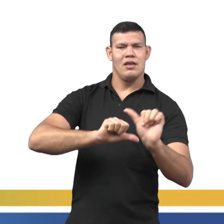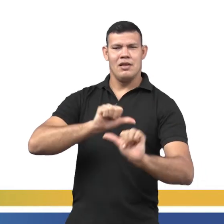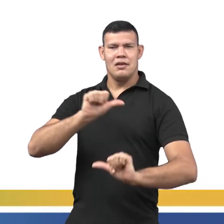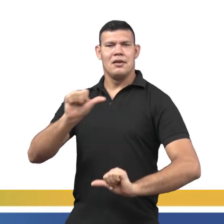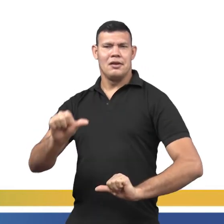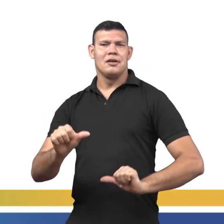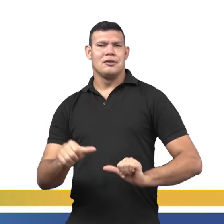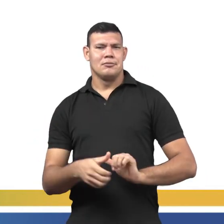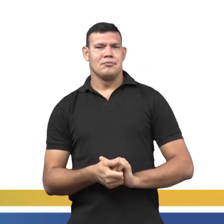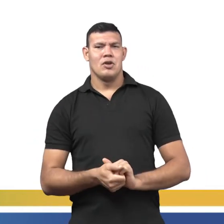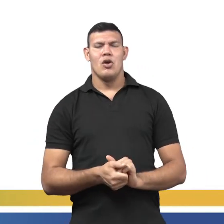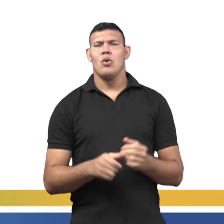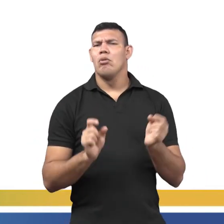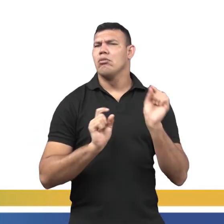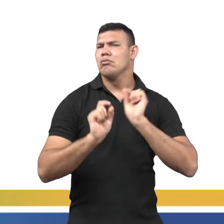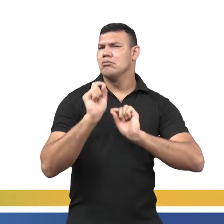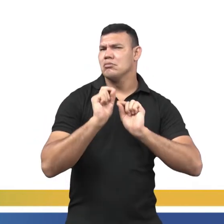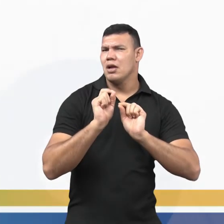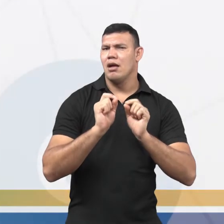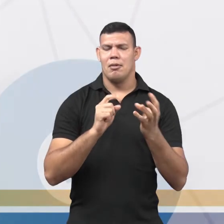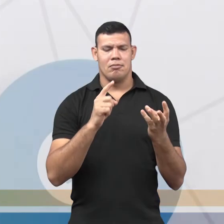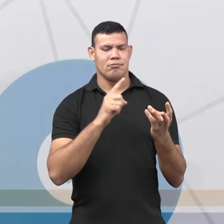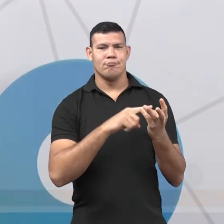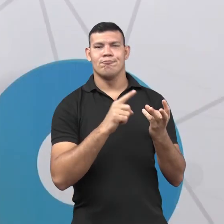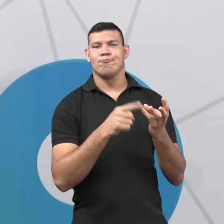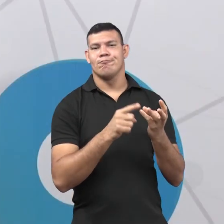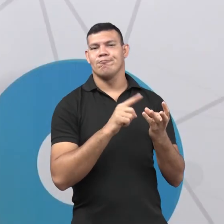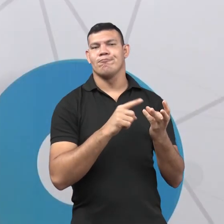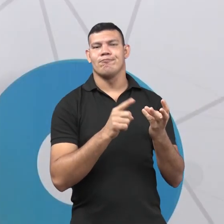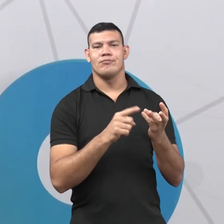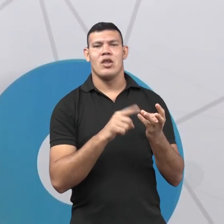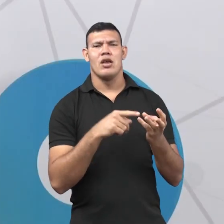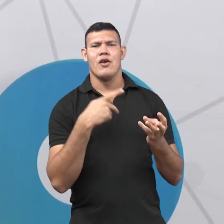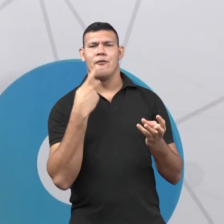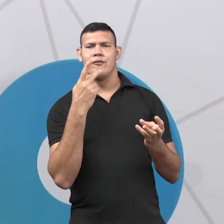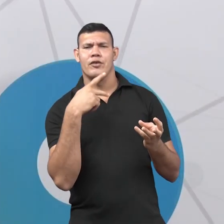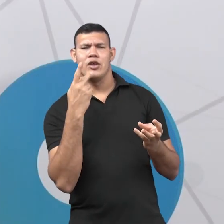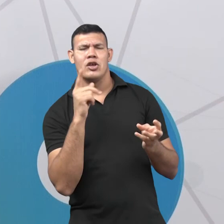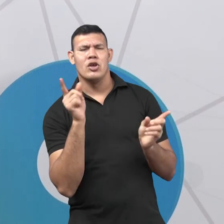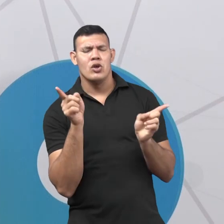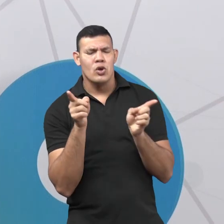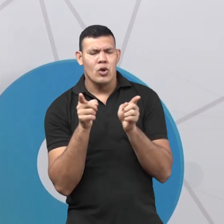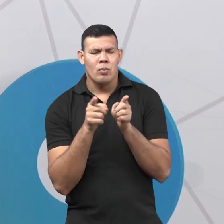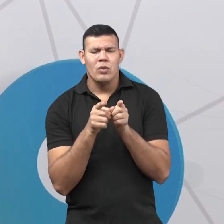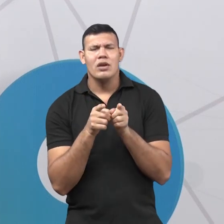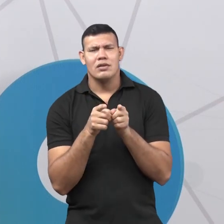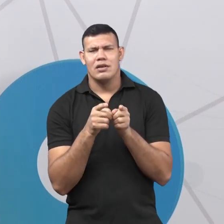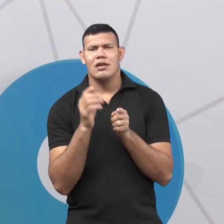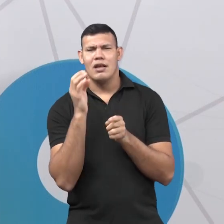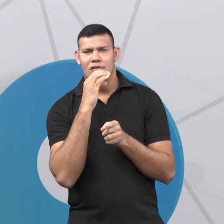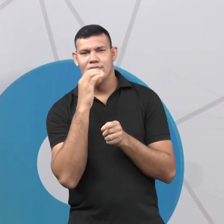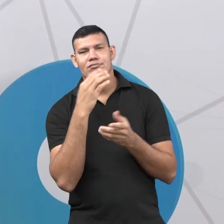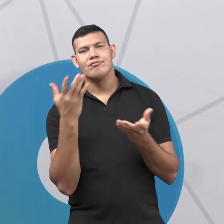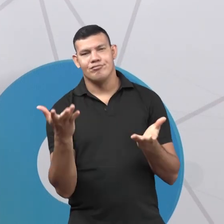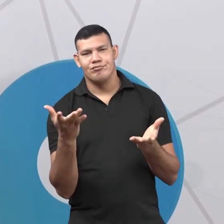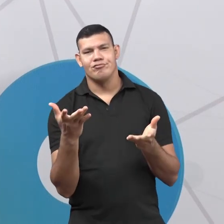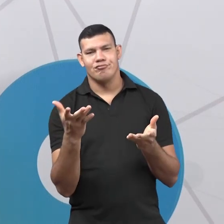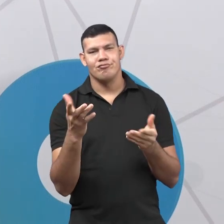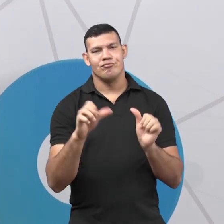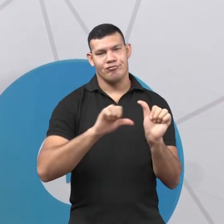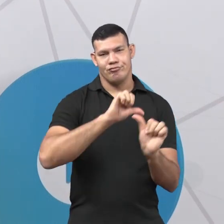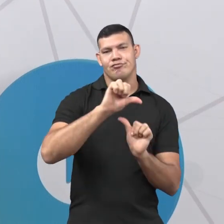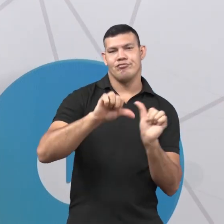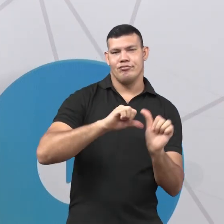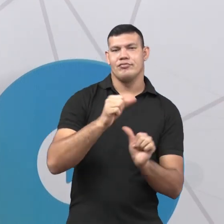a grande mudança vocálica, que eram as vogais sendo pronunciadas de forma mais curta, mais breve, e isso transformou a língua